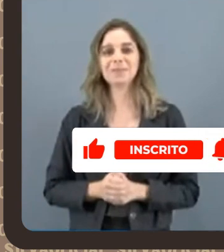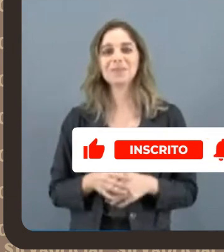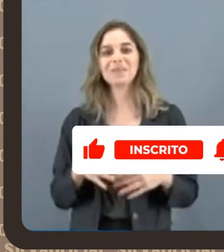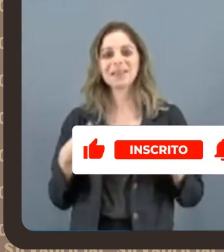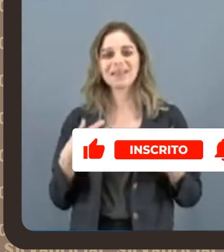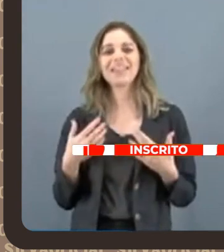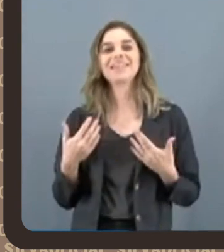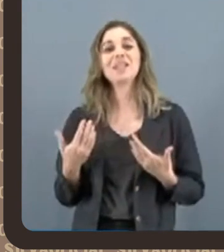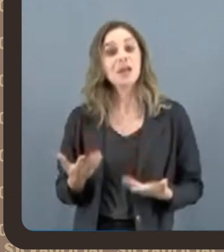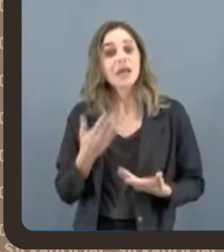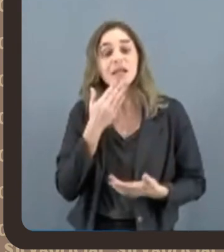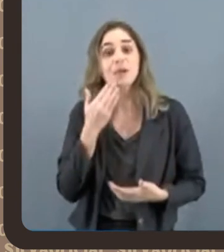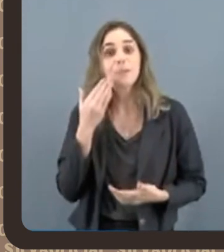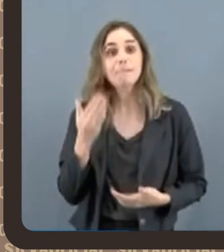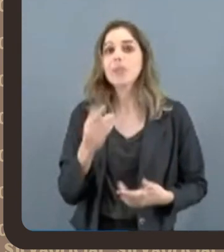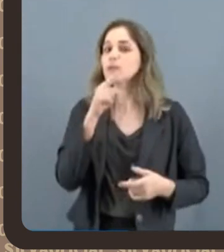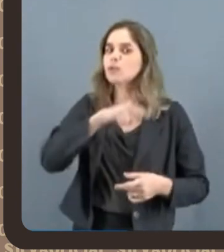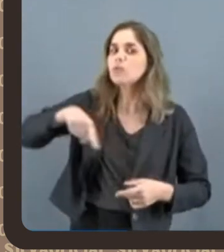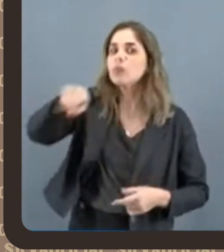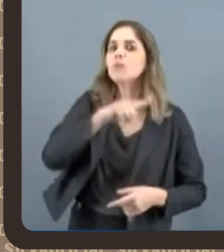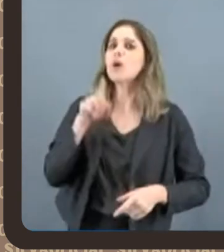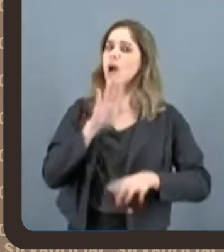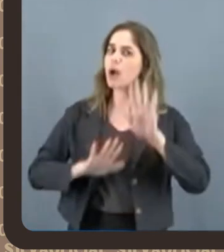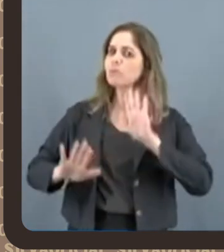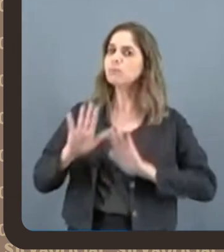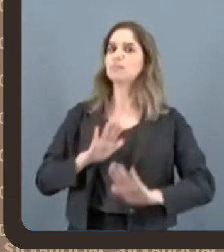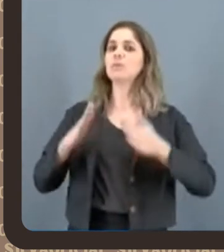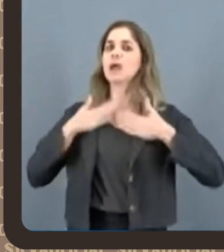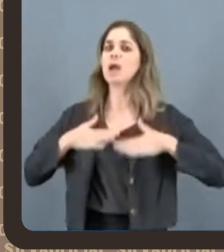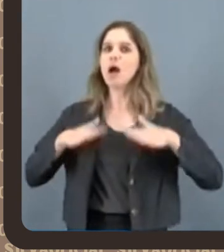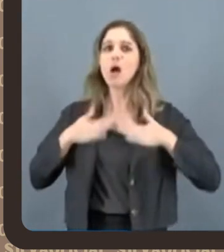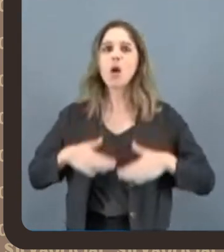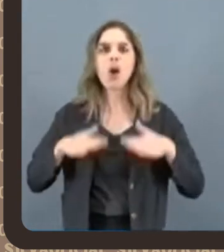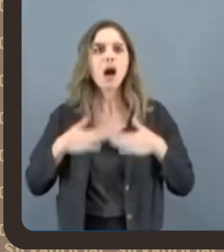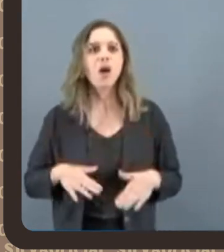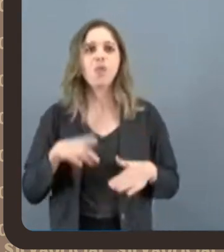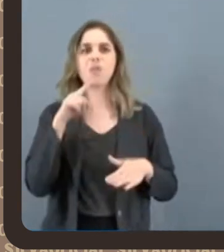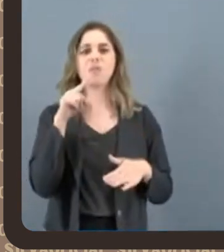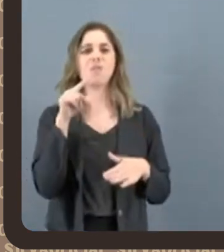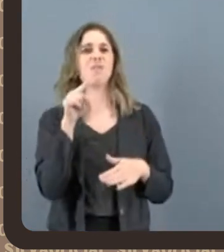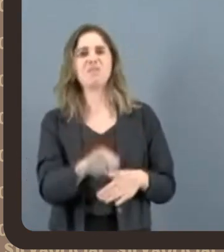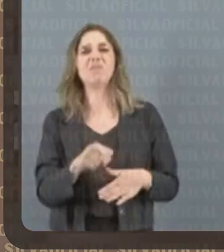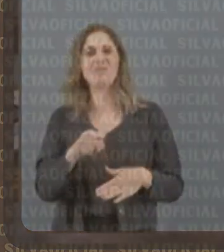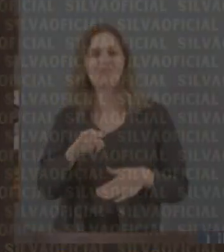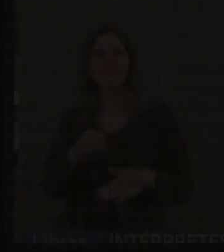Eu peço moderação a todos. Isso é o moleque. peço a palavra... Repita. A Associação... Aami.